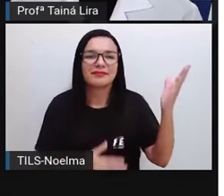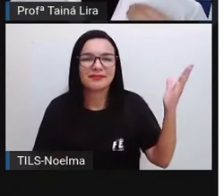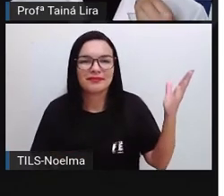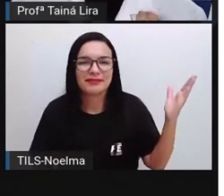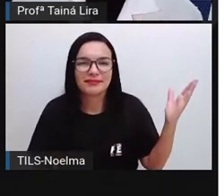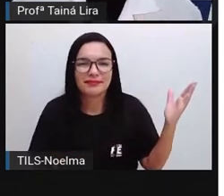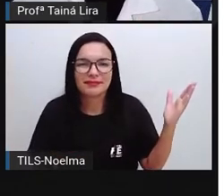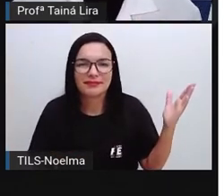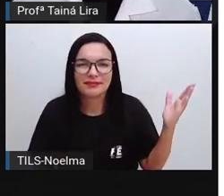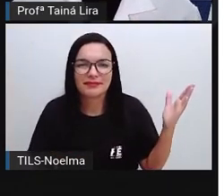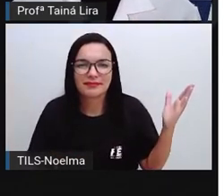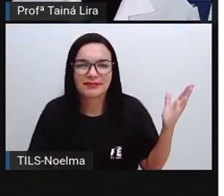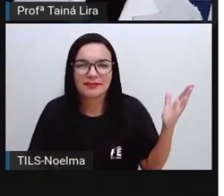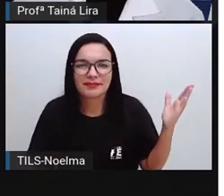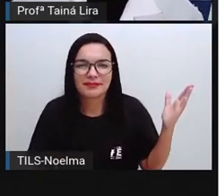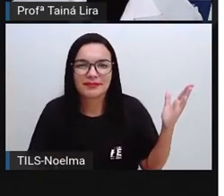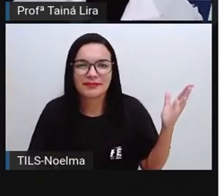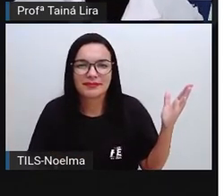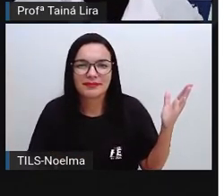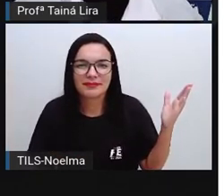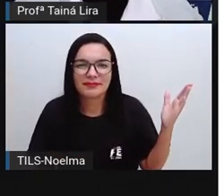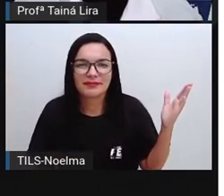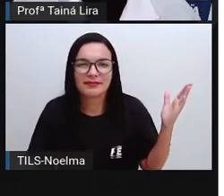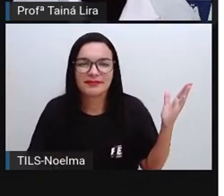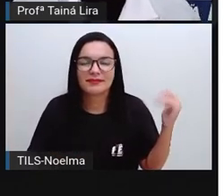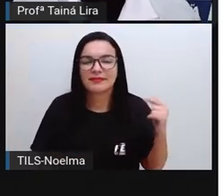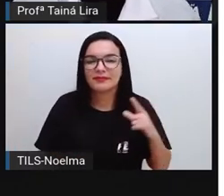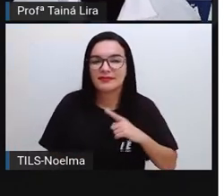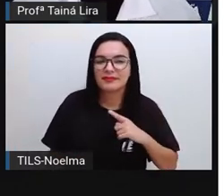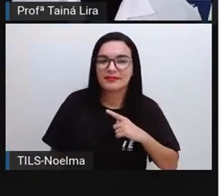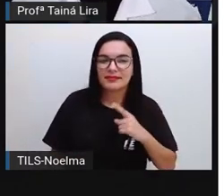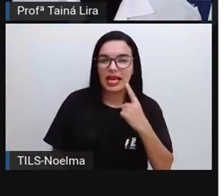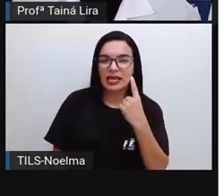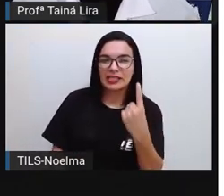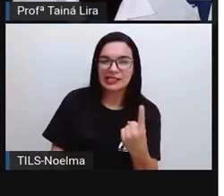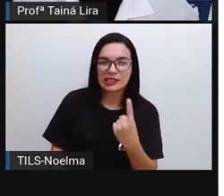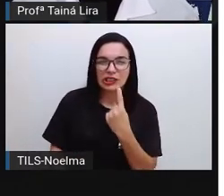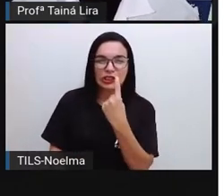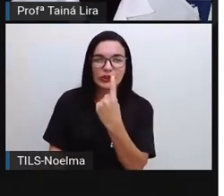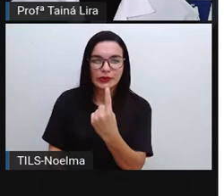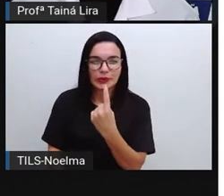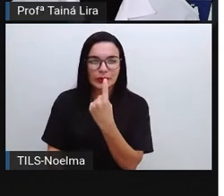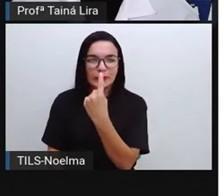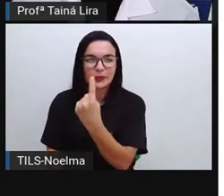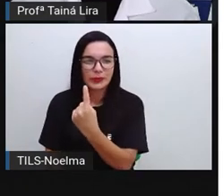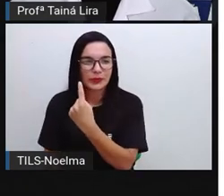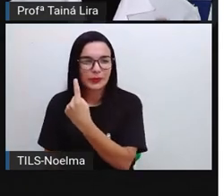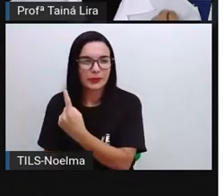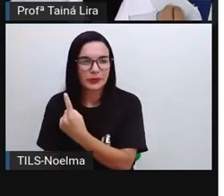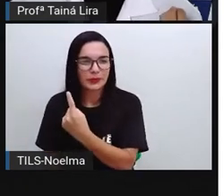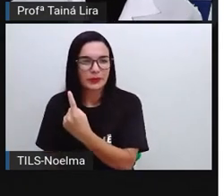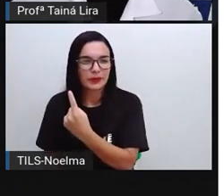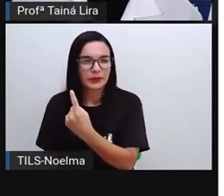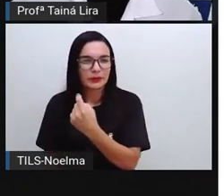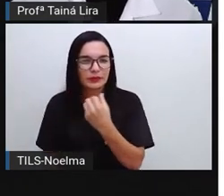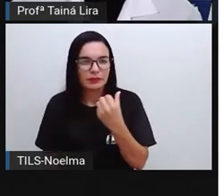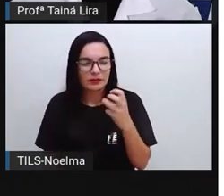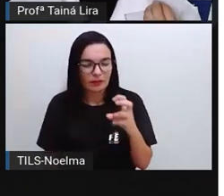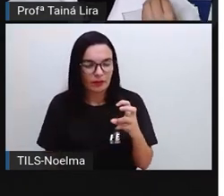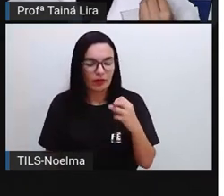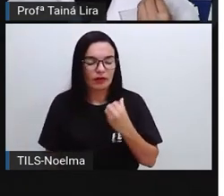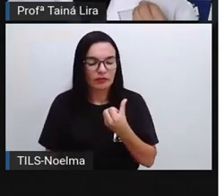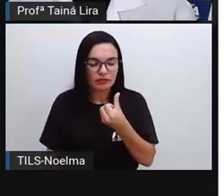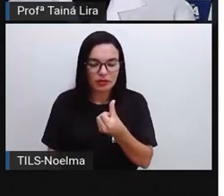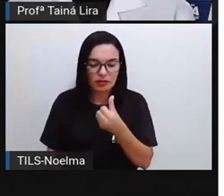Ele pode contar de 1 em 1. Então, se ele já tem 4, ele vai contando, ó, 5, 6,